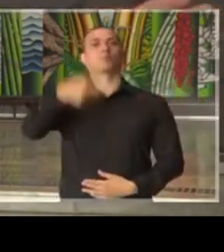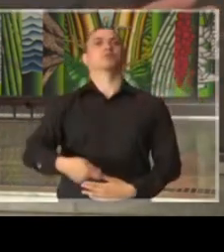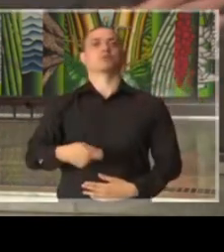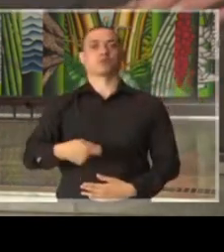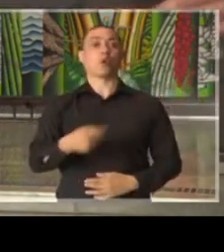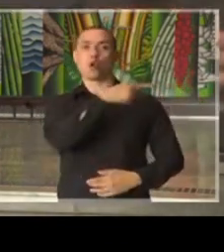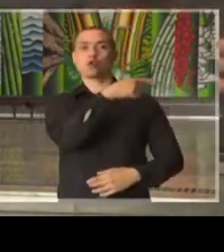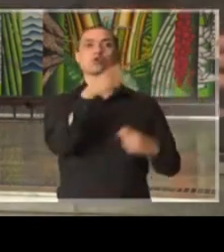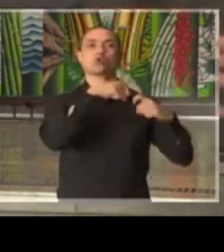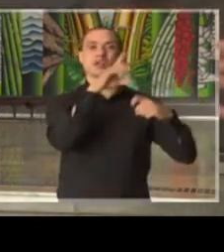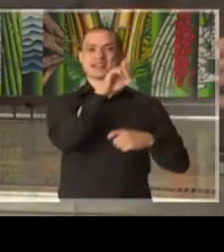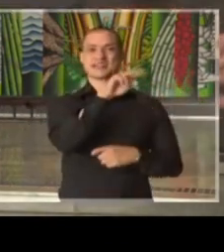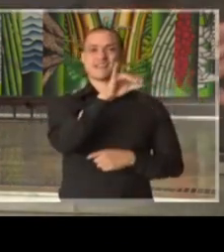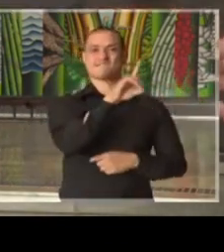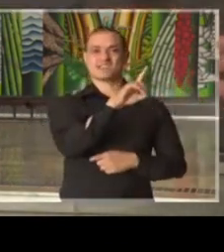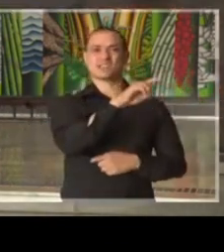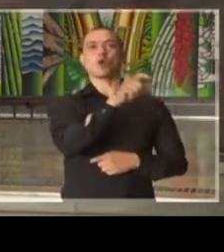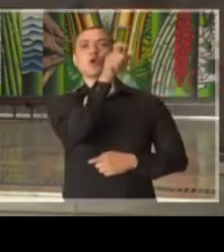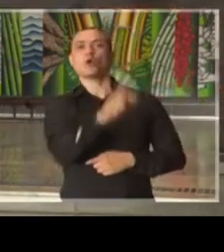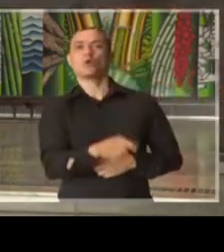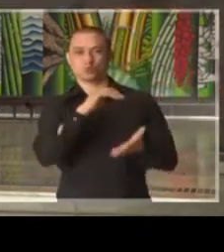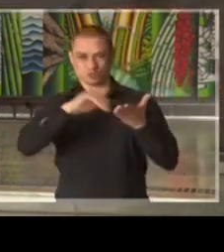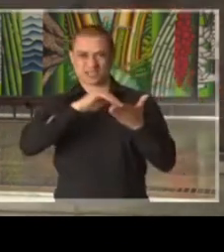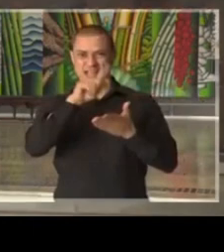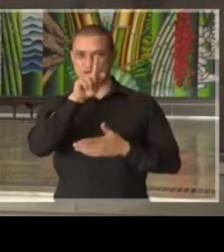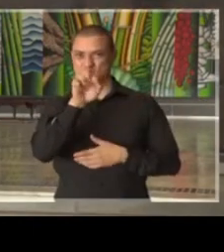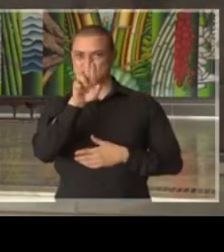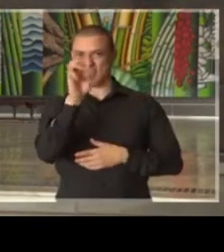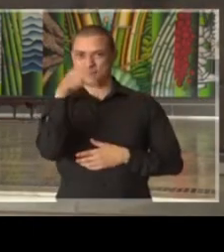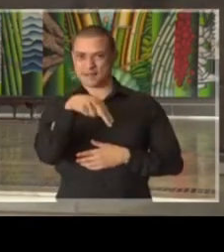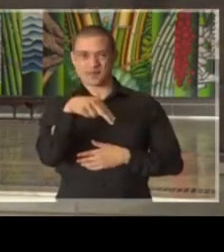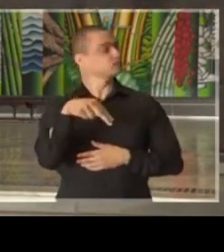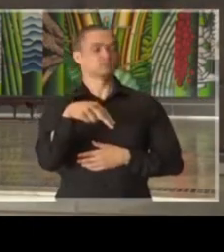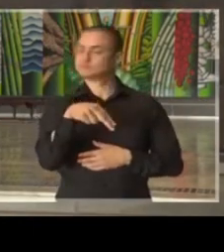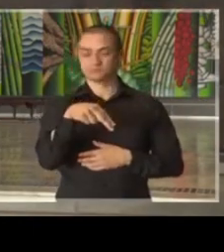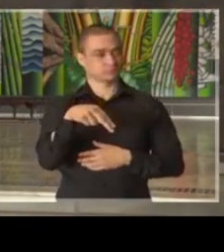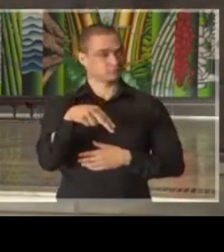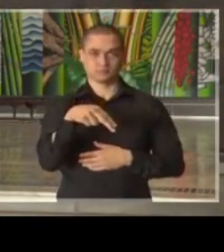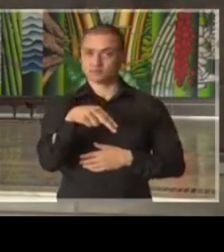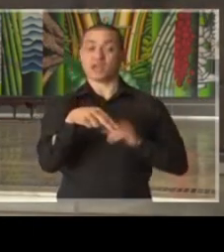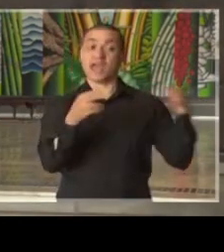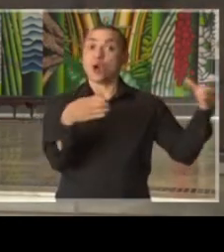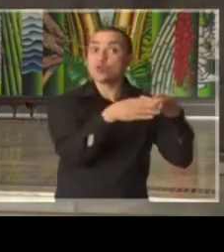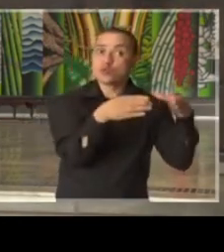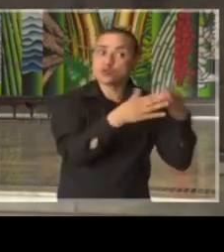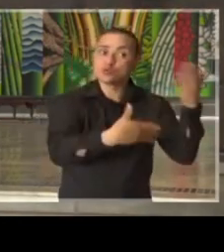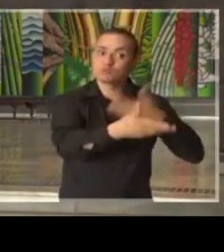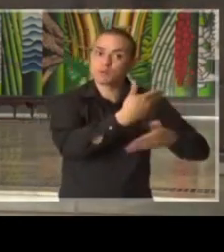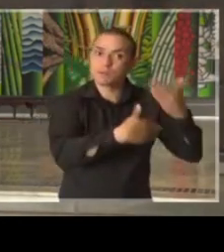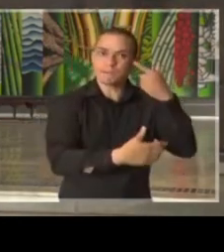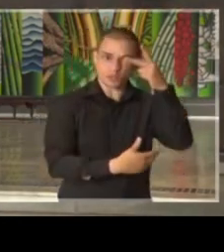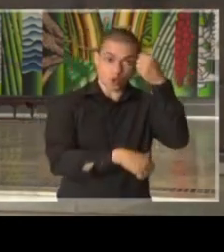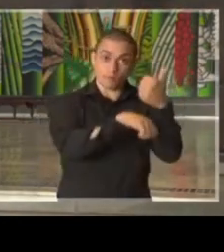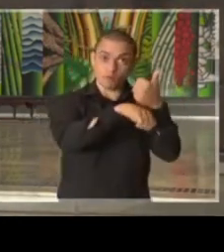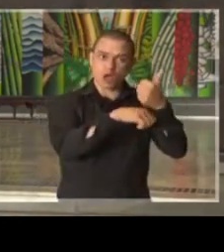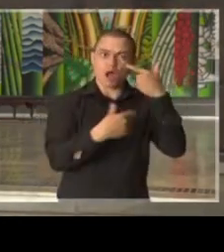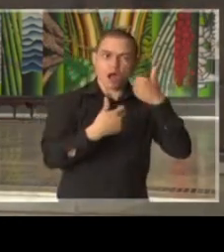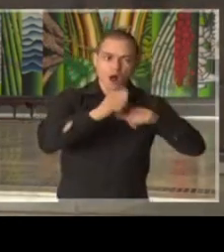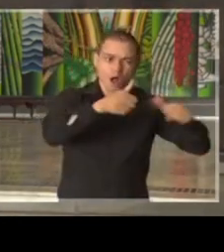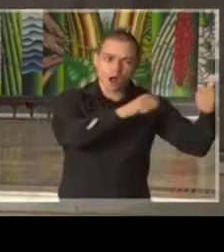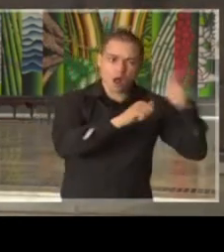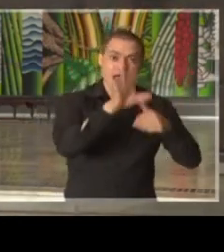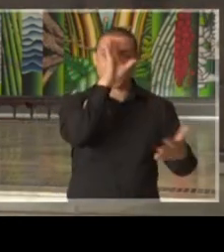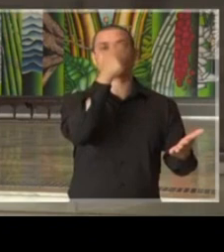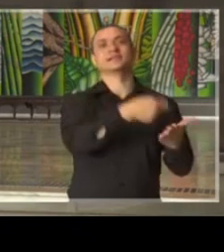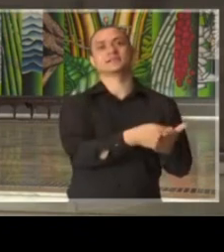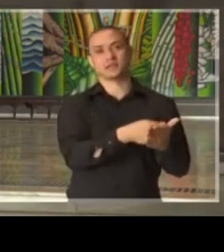doutor Davi Wippe ou do secretário da Saúde do Estado ou do município. É um grupo de profissionais que avalia e toma as suas